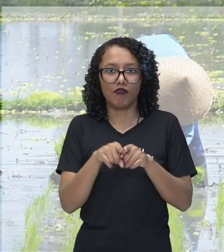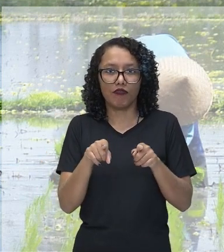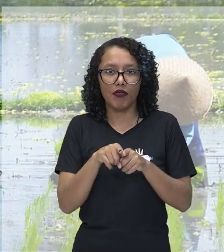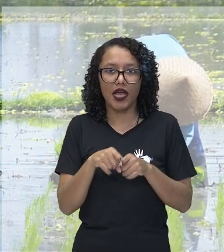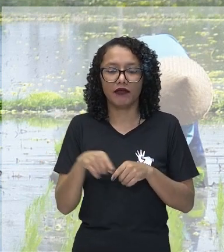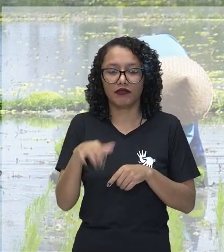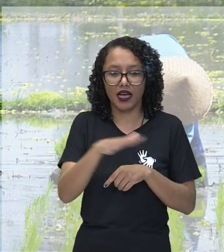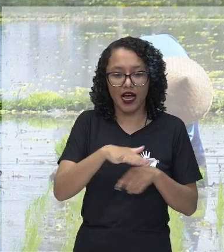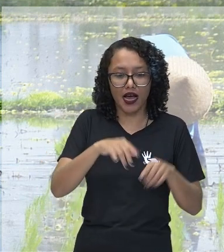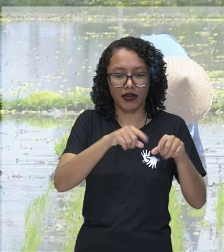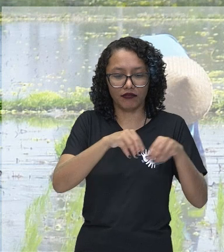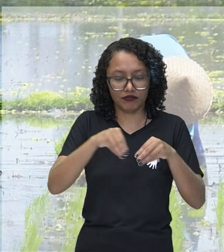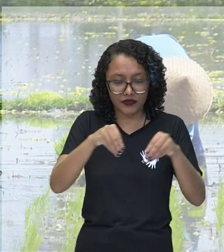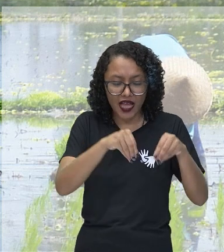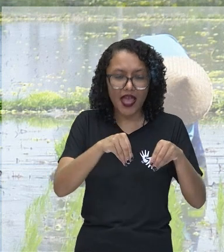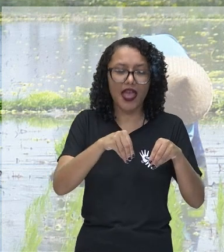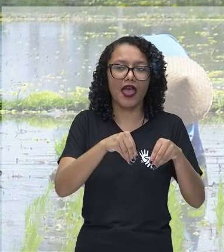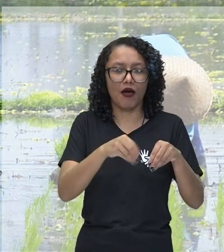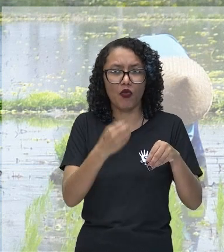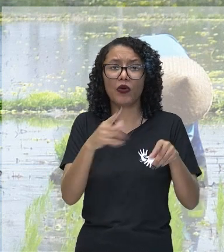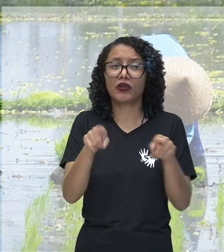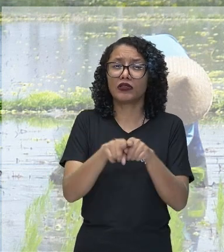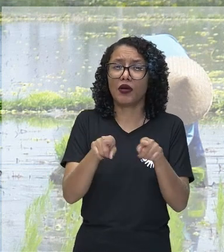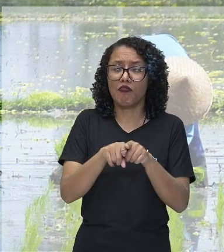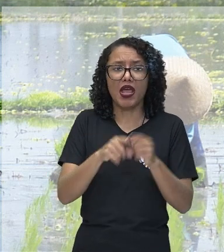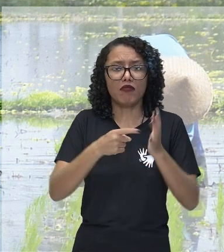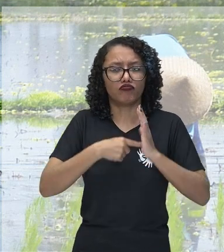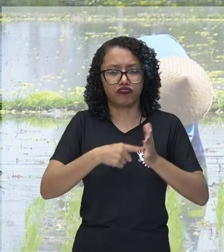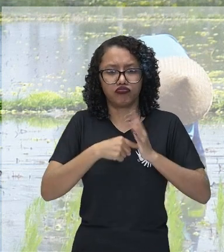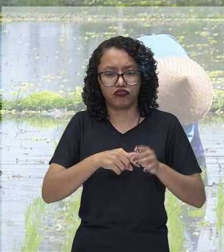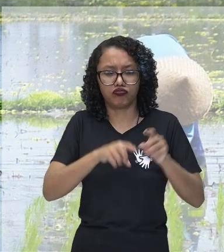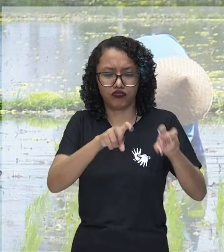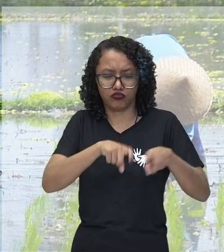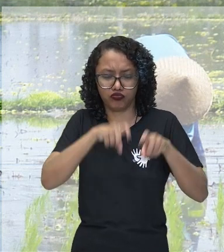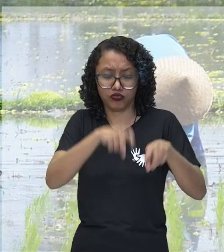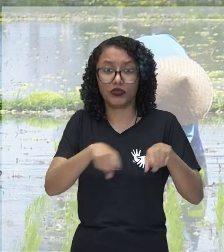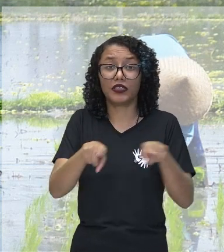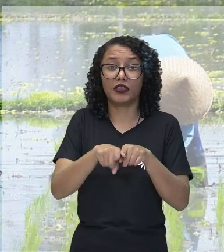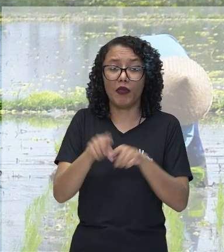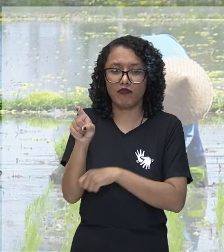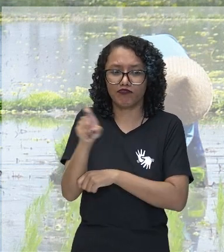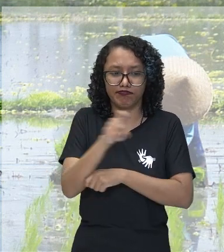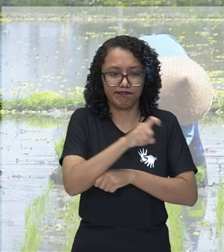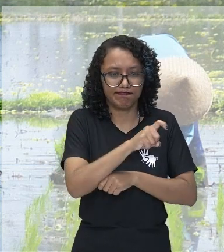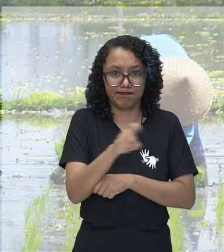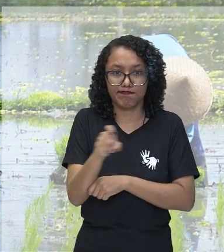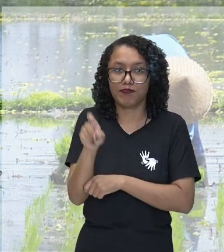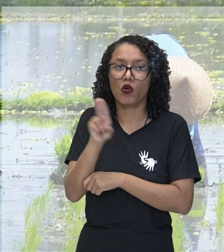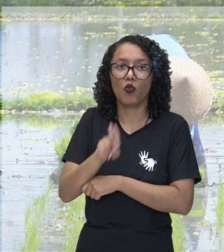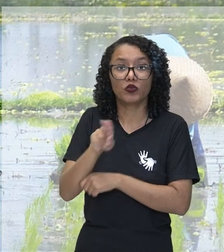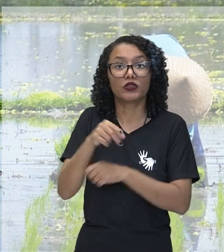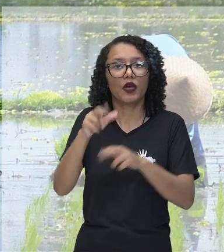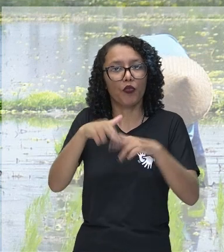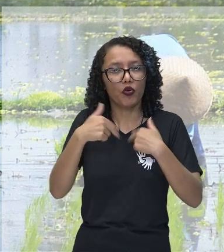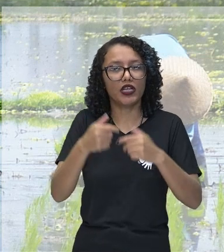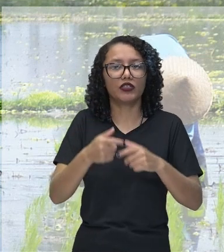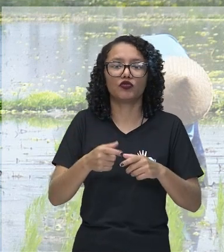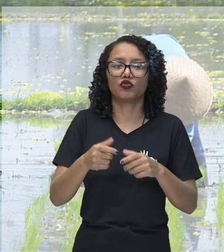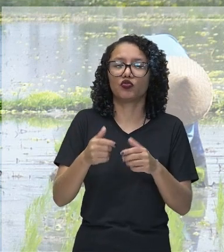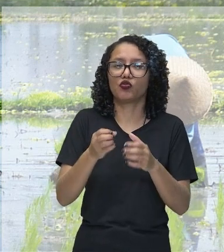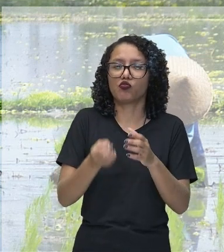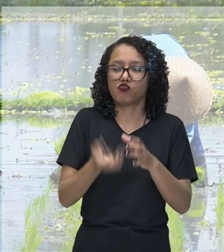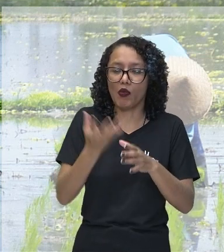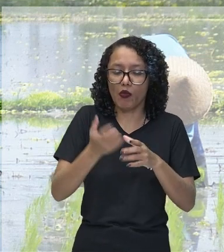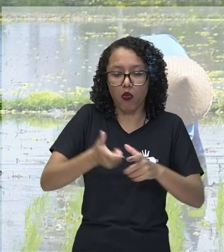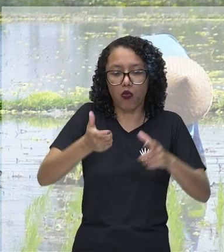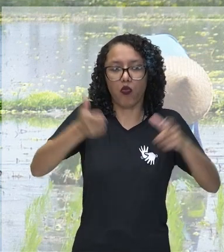o uso intensivo de máquinas e fertilizantes, o que vai resultar nessa alta produtividade, especialmente para o cultivo de arroz,